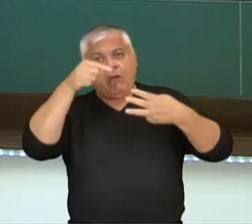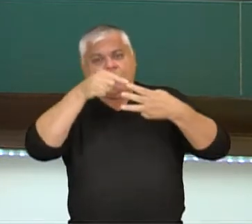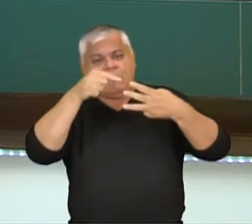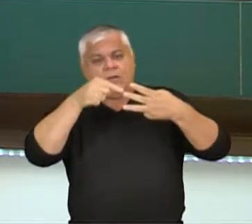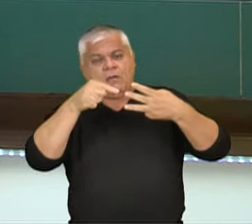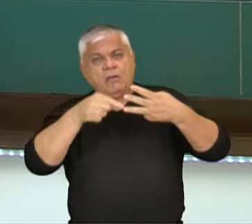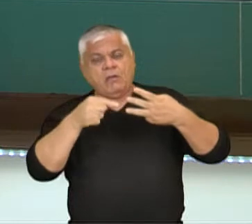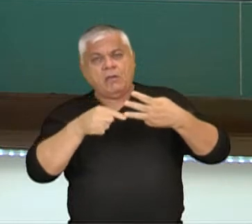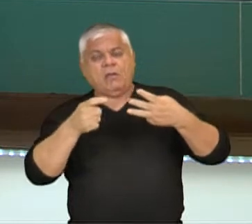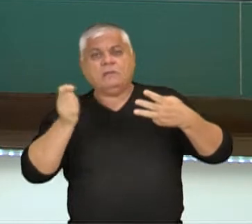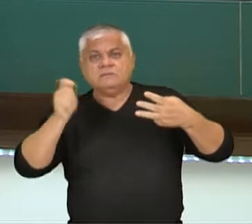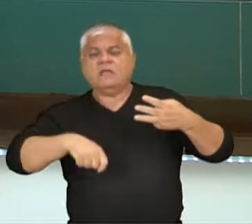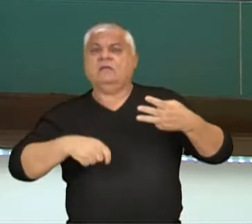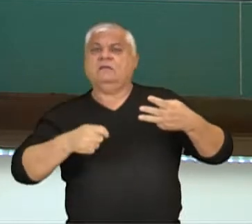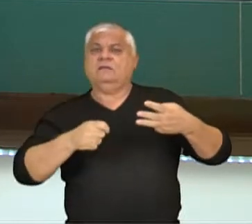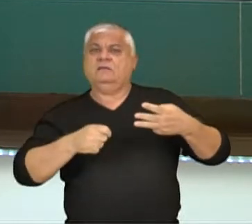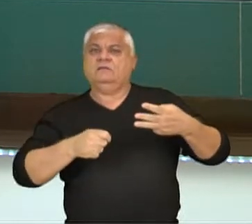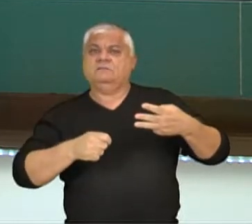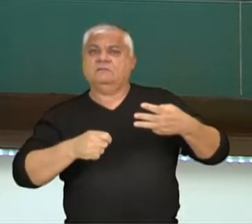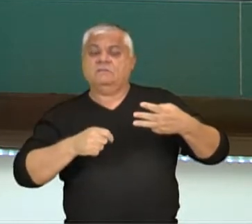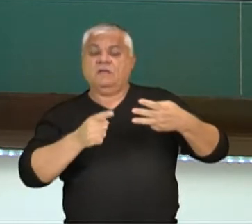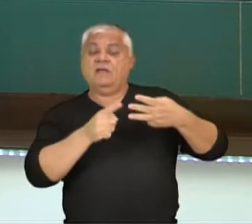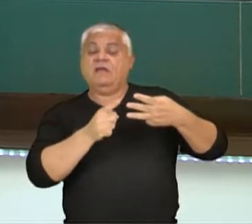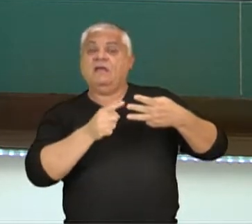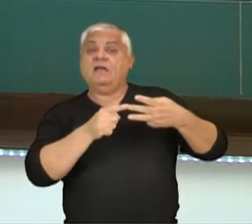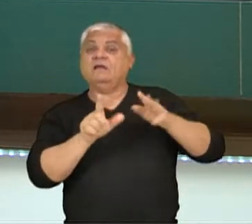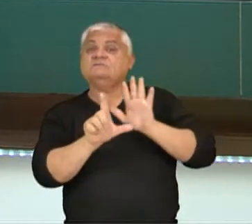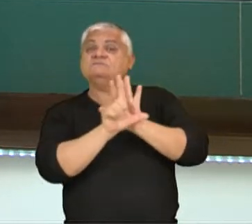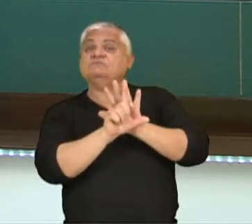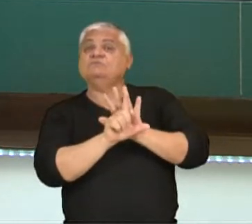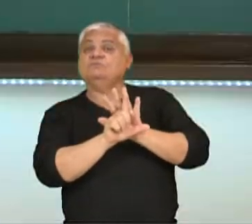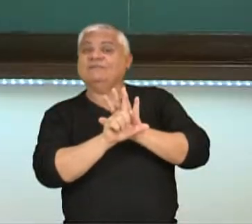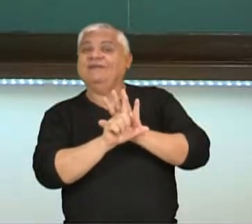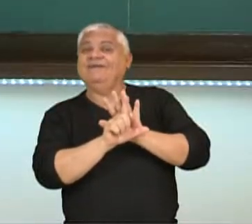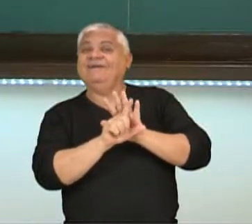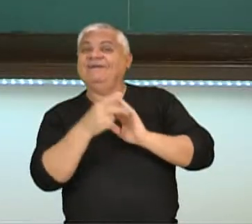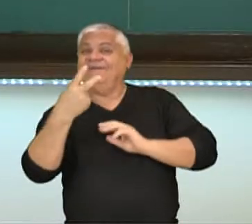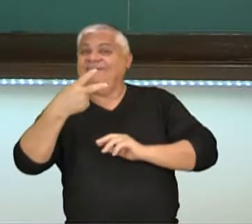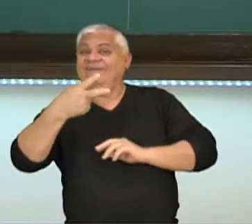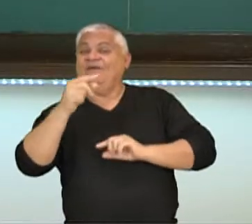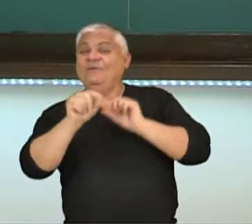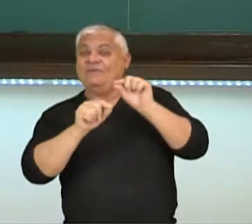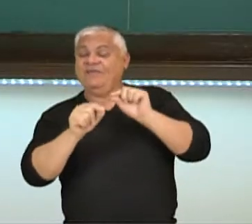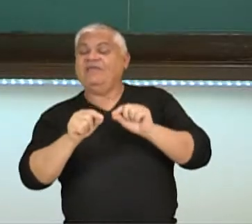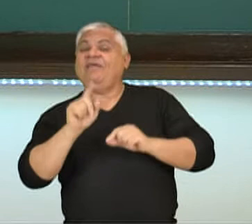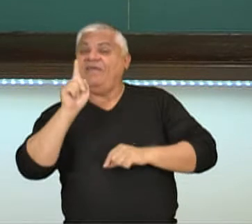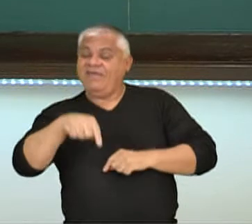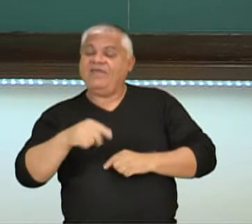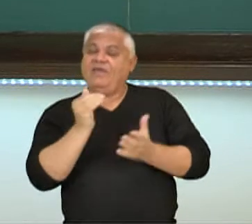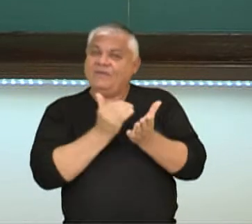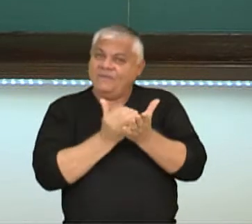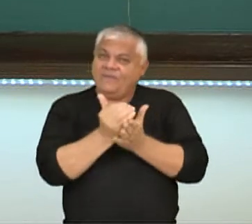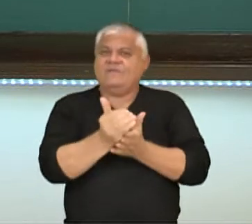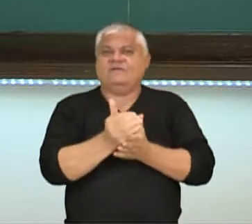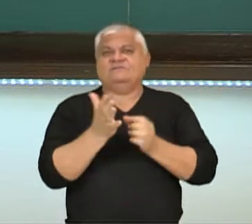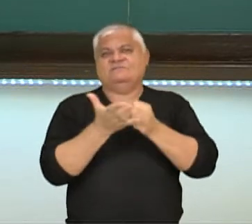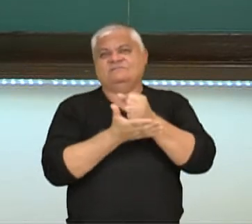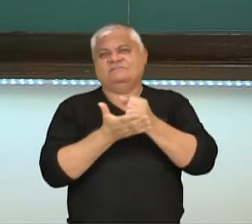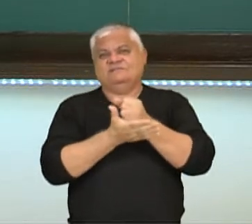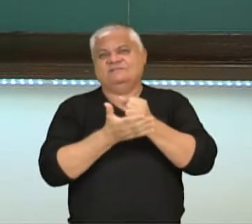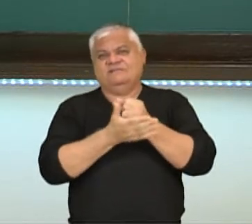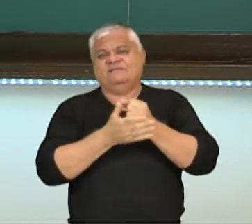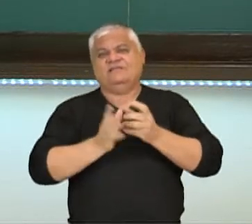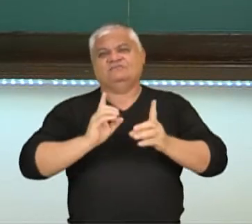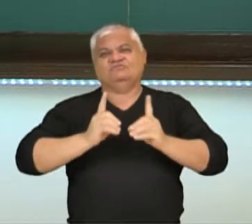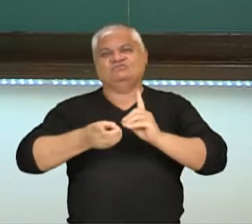vamos falar da segunda lei, que é a segunda lei que é conhecida como princípio fundamental da dinâmica.